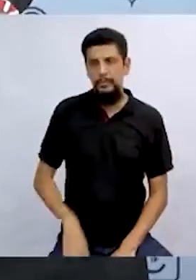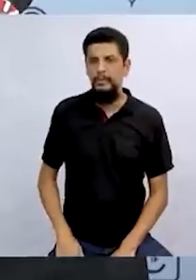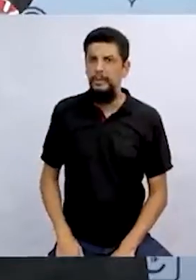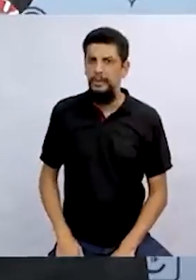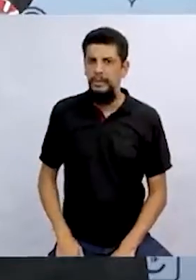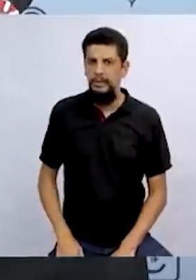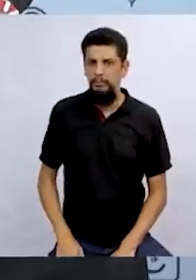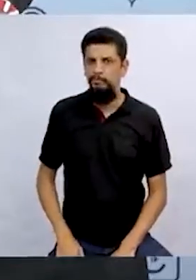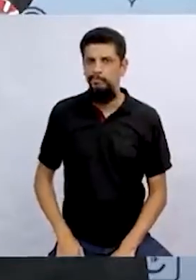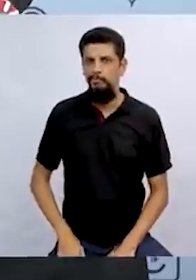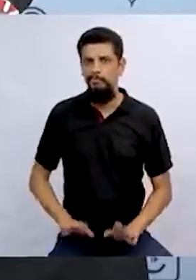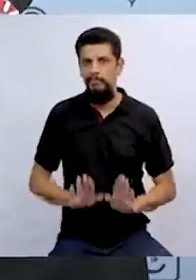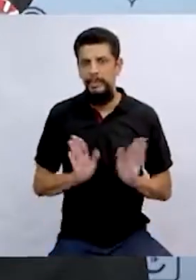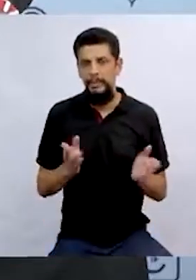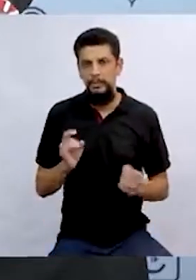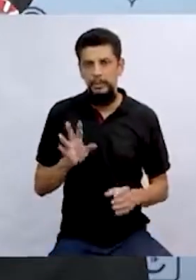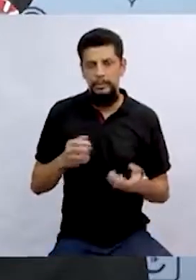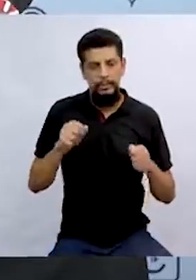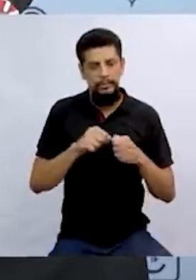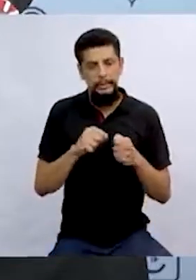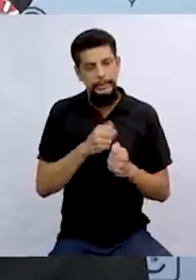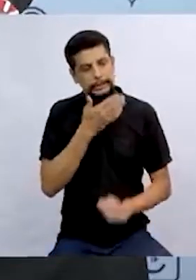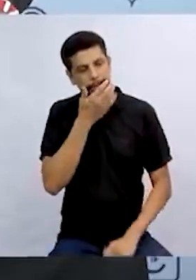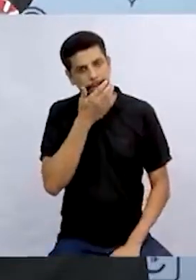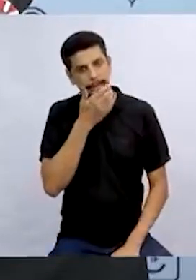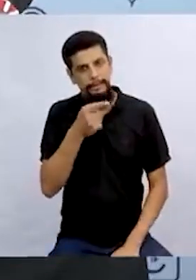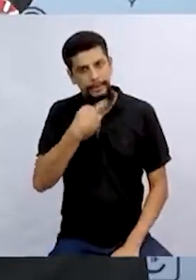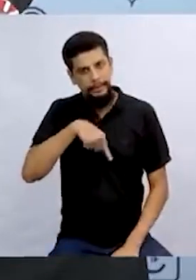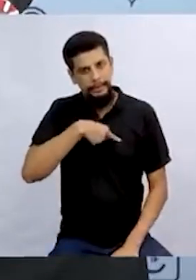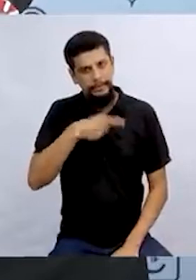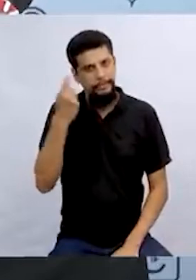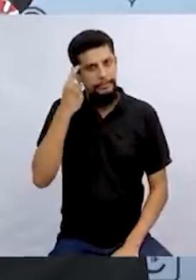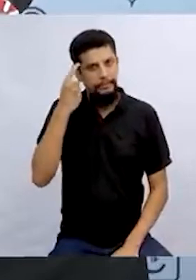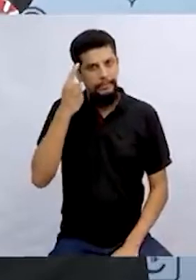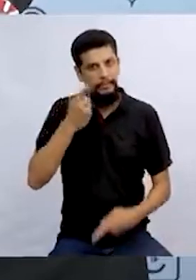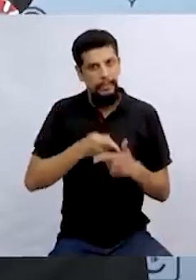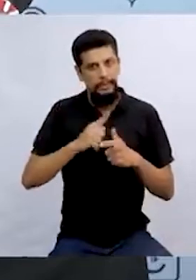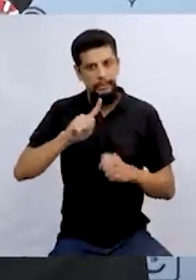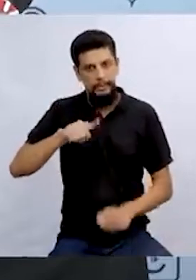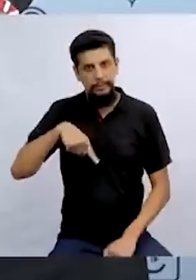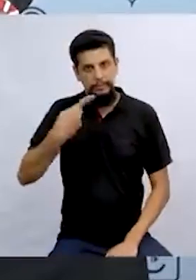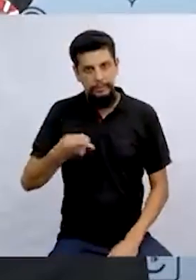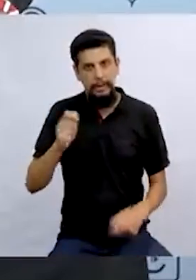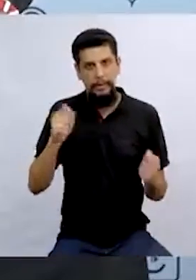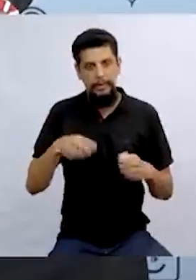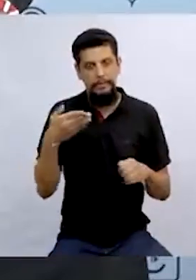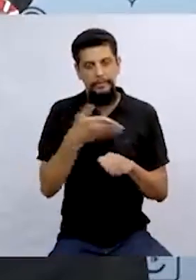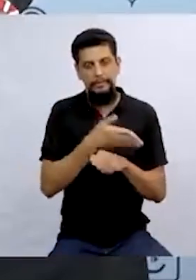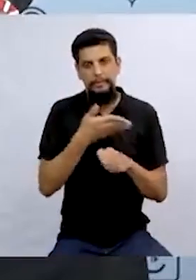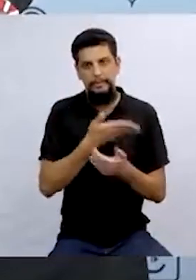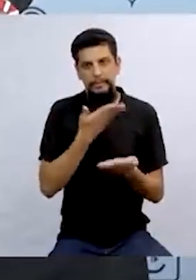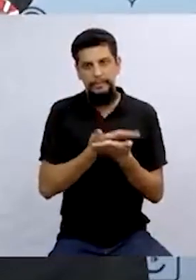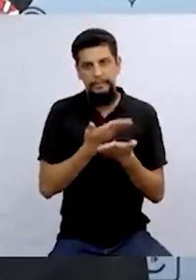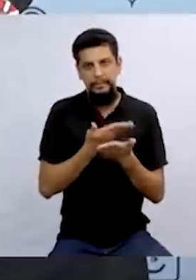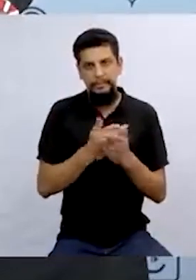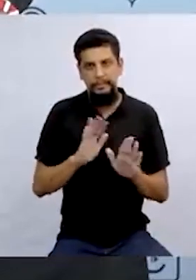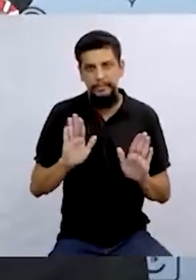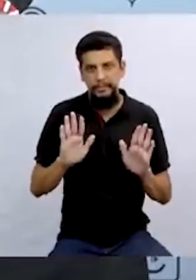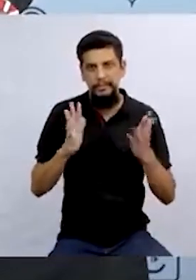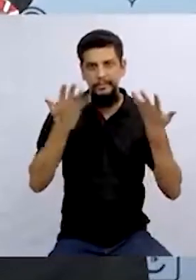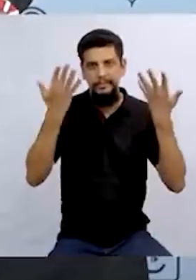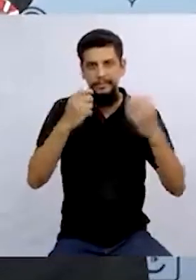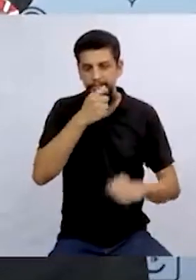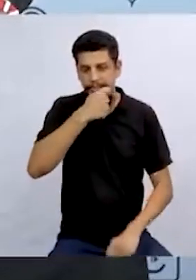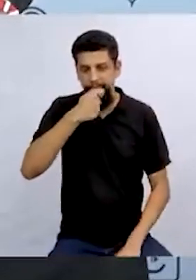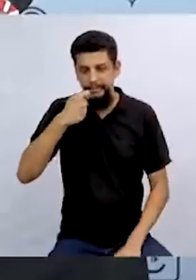Não, a gente não vai sacanear a bruxa. Mas é só pra gente fazer de conta, pra gente pensar. Porque depois a gente pode participar lá da festa do batom